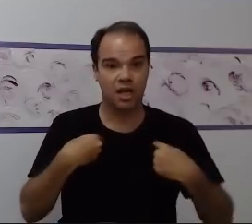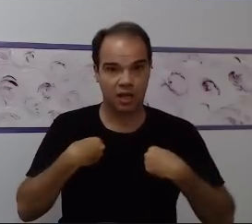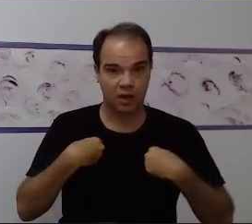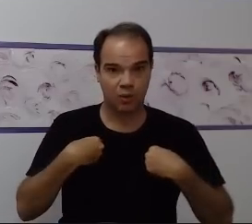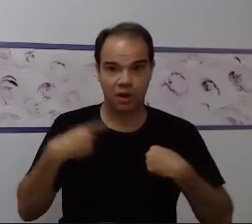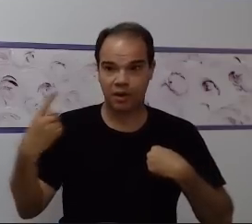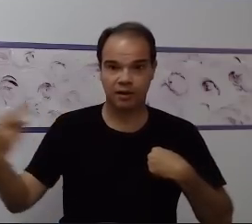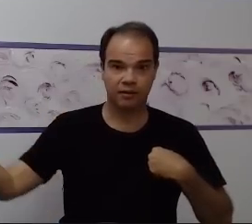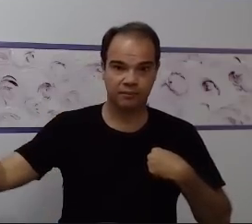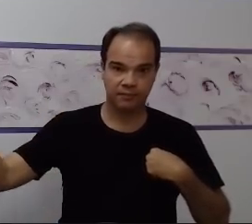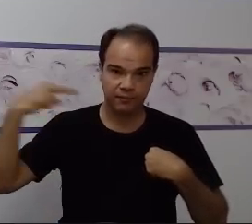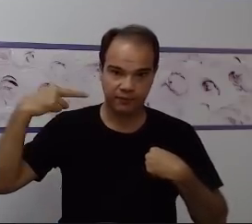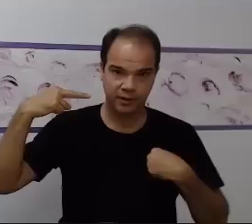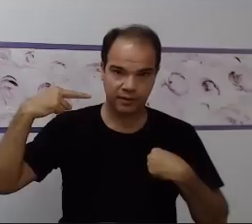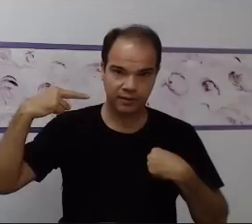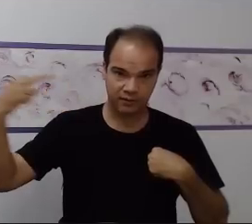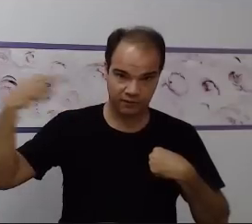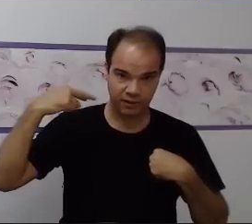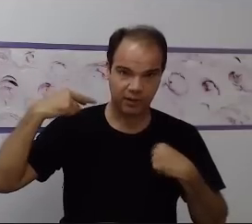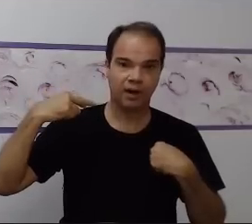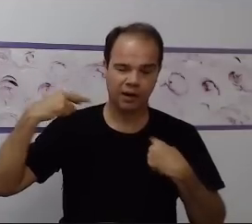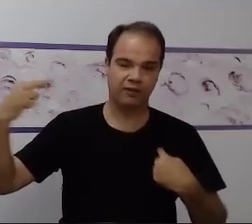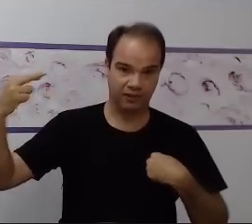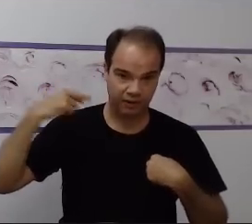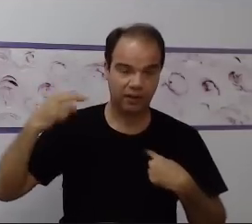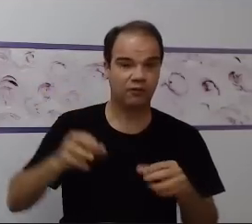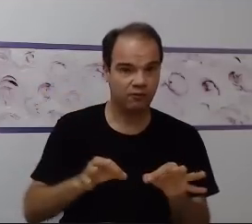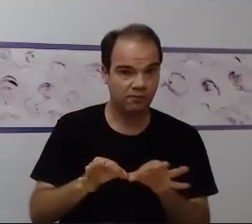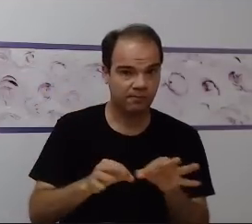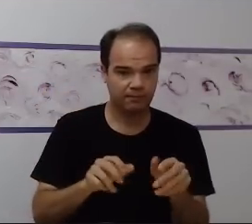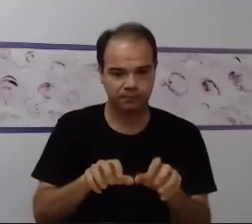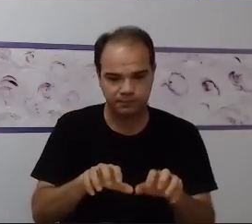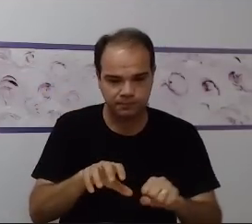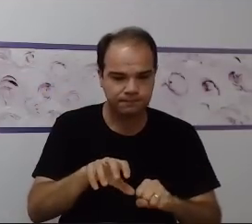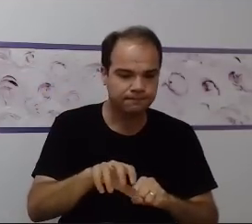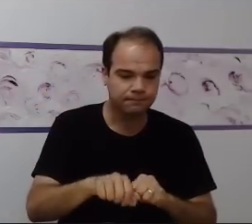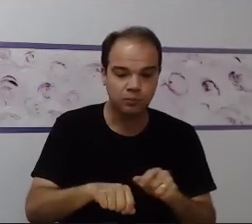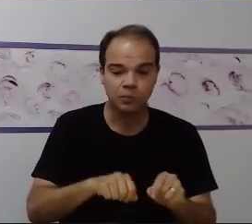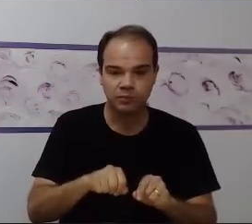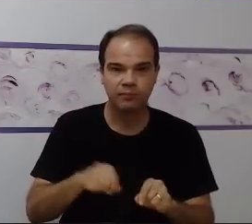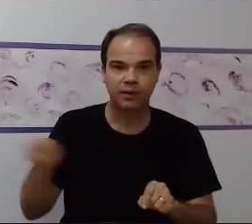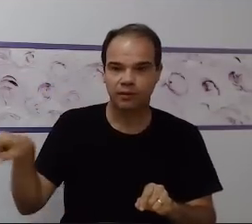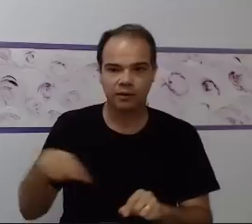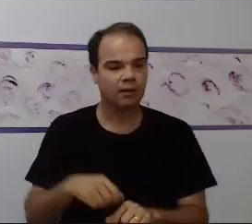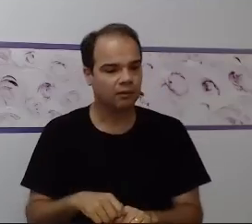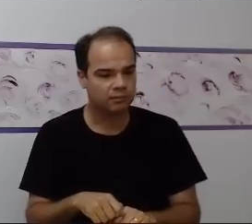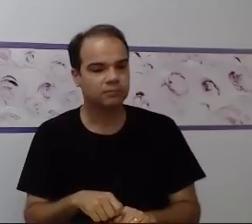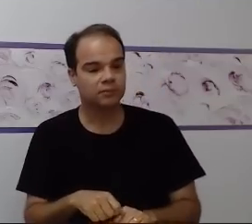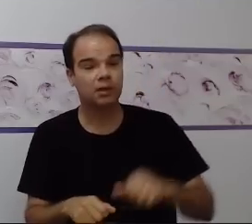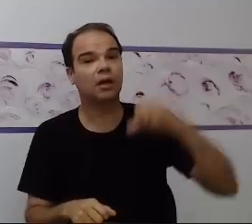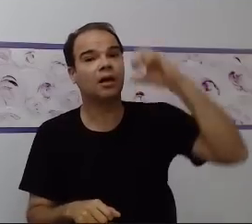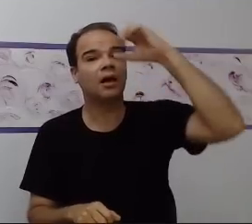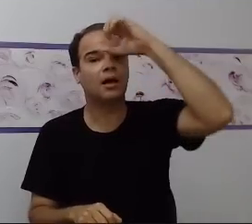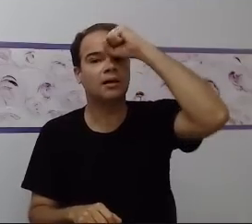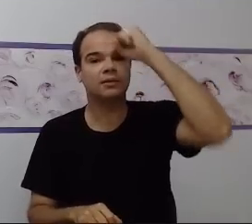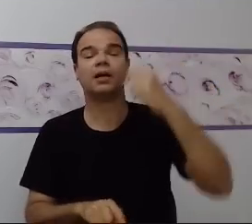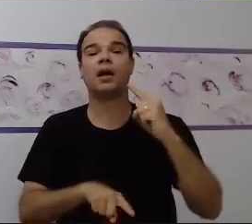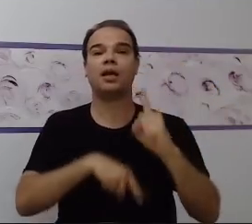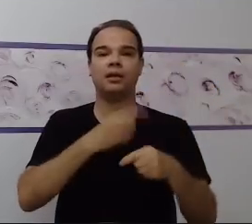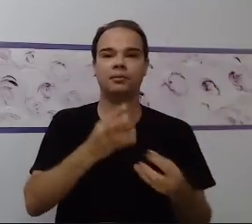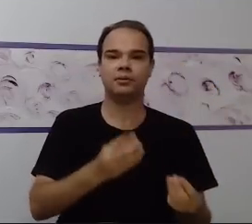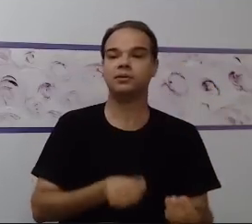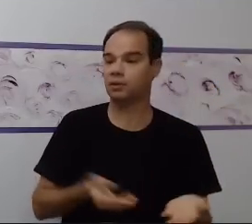Isso é a modelagem, realizar ações através de um modelo oferecido pelo outro. Então, uma